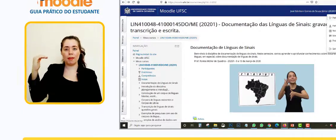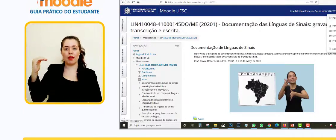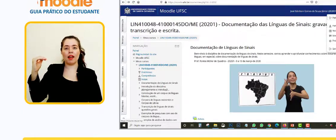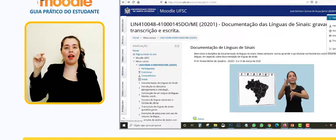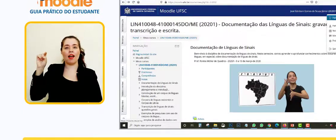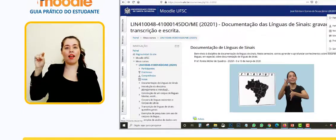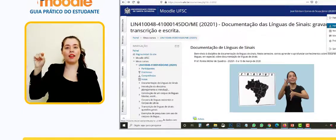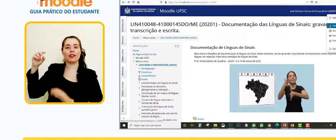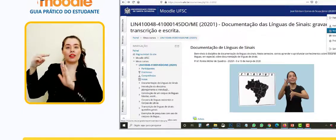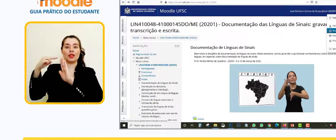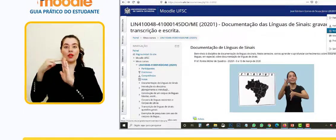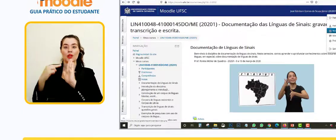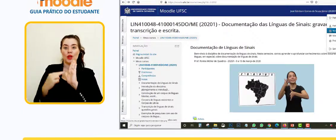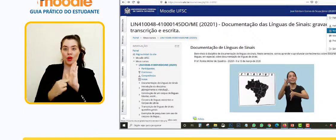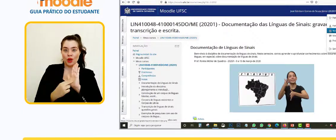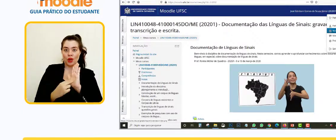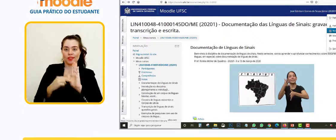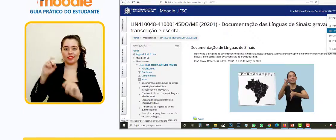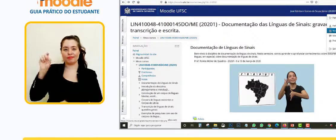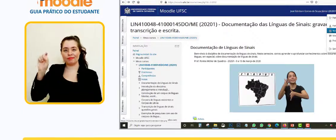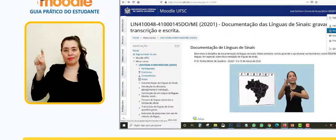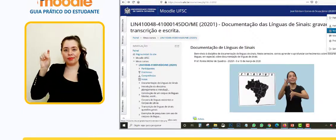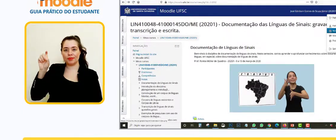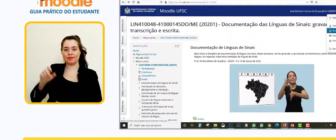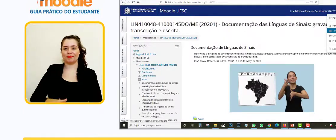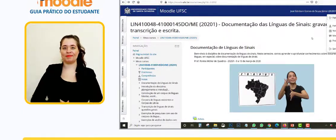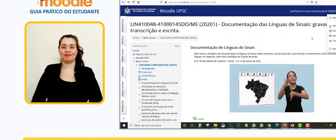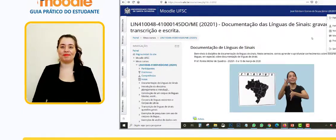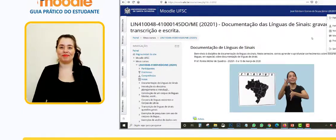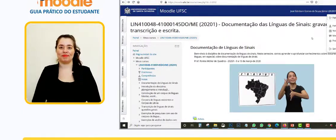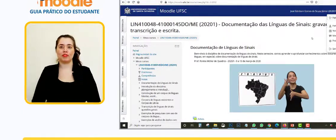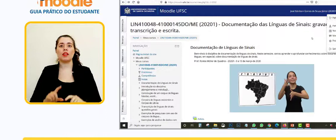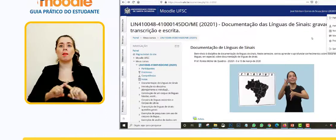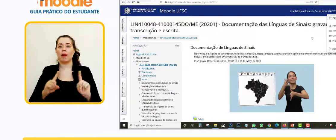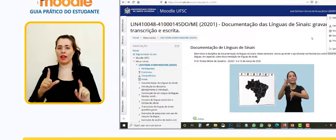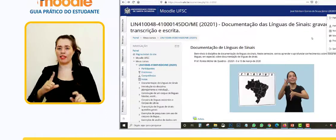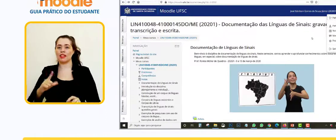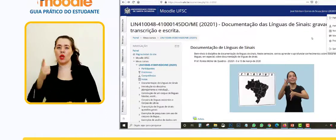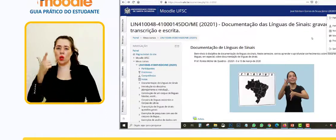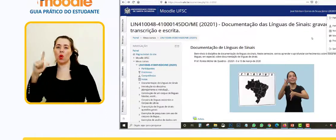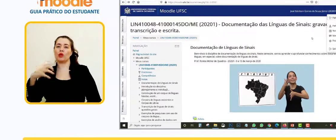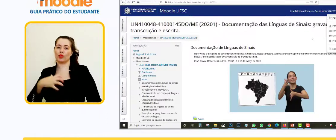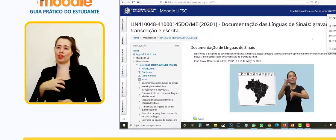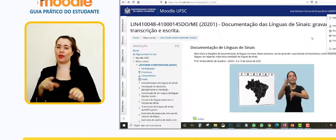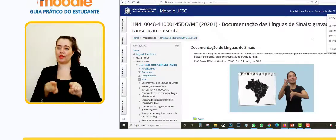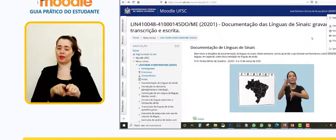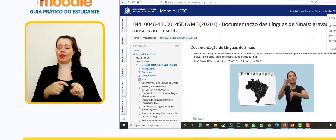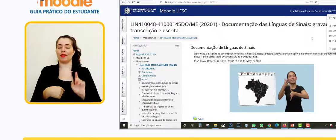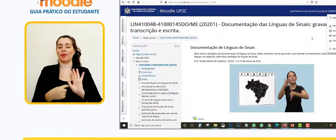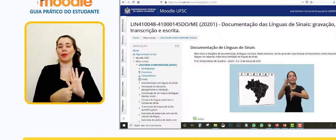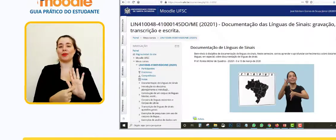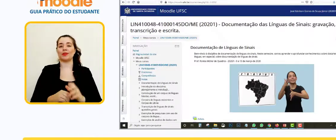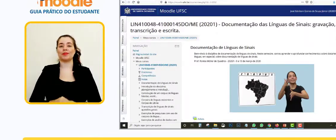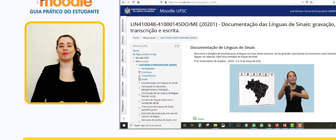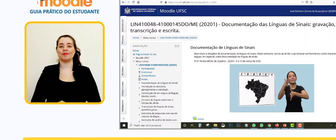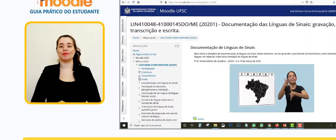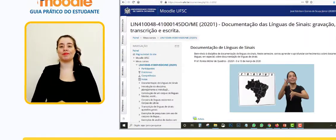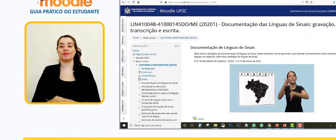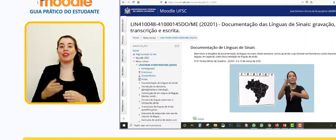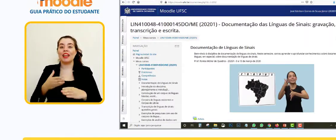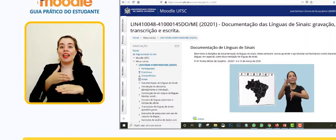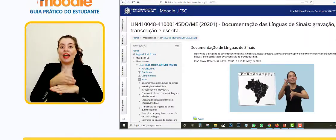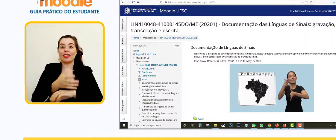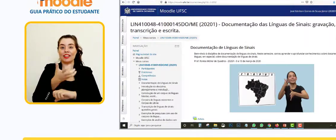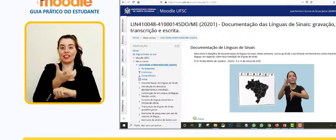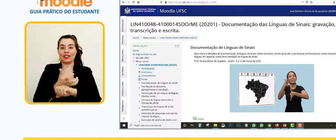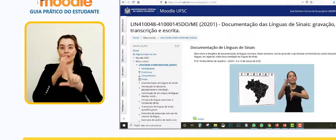e clicar no menu onde vai aparecer a opção notas. Mas há uma outra maneira também que eu vou te apresentar.